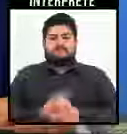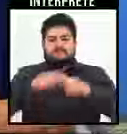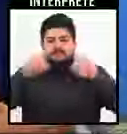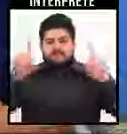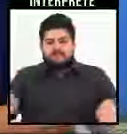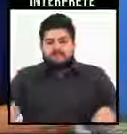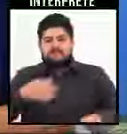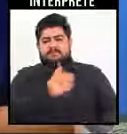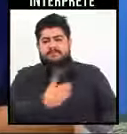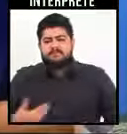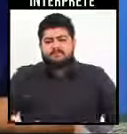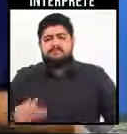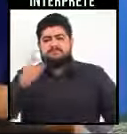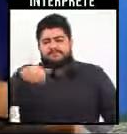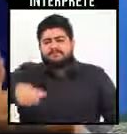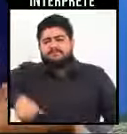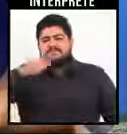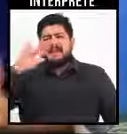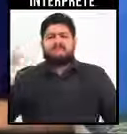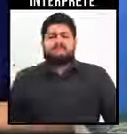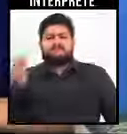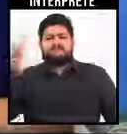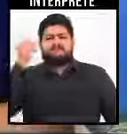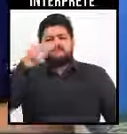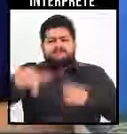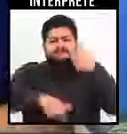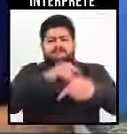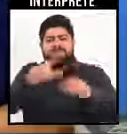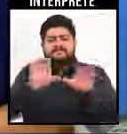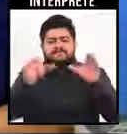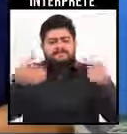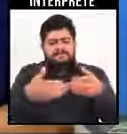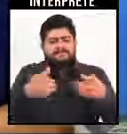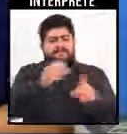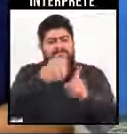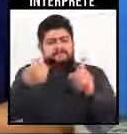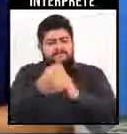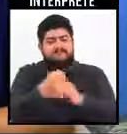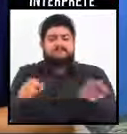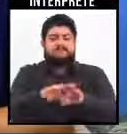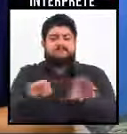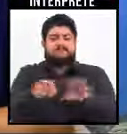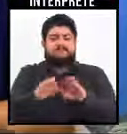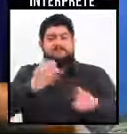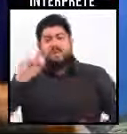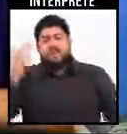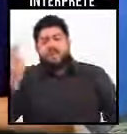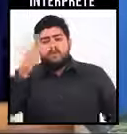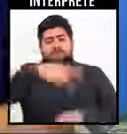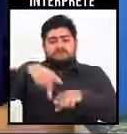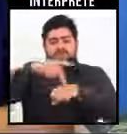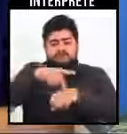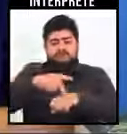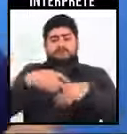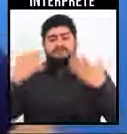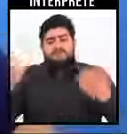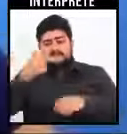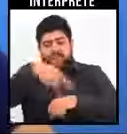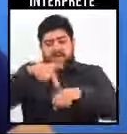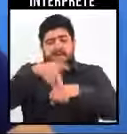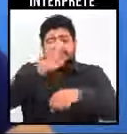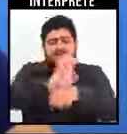O serviço público é uma das mais importantes atividades de uma comunidade, de uma sociedade ou de uma nação.